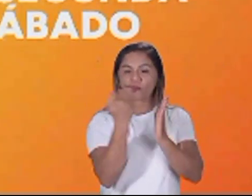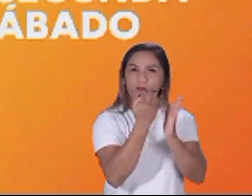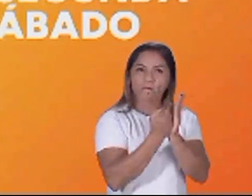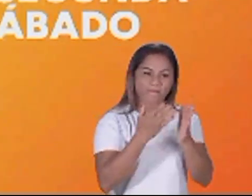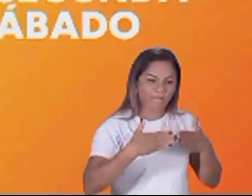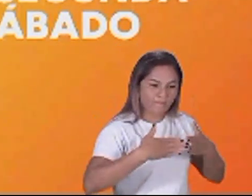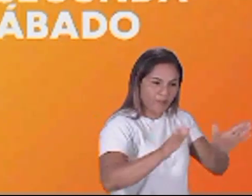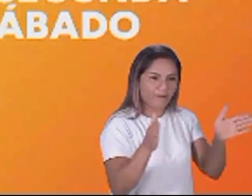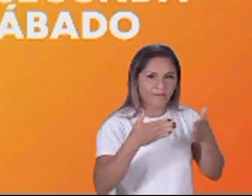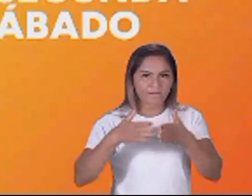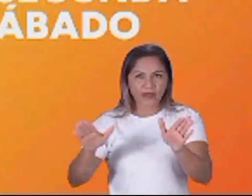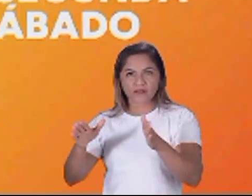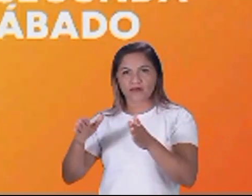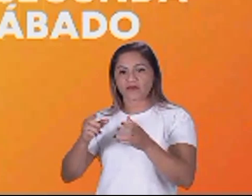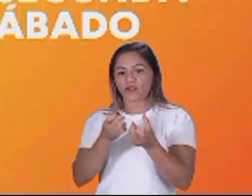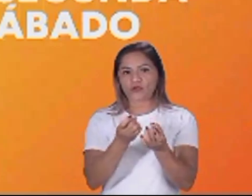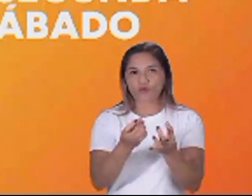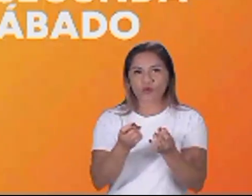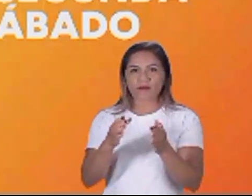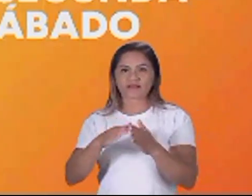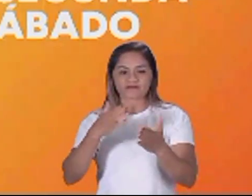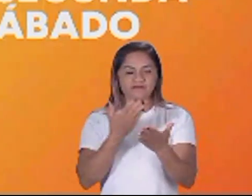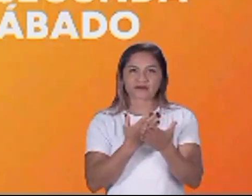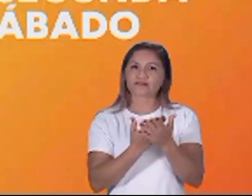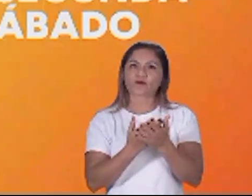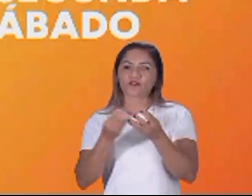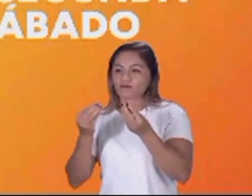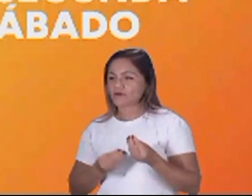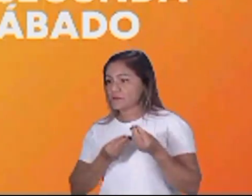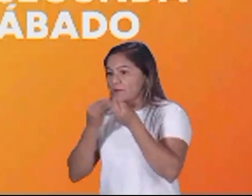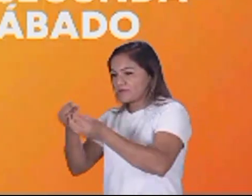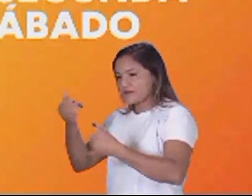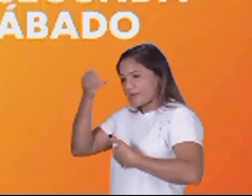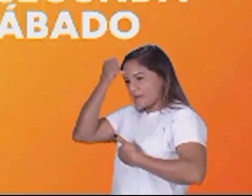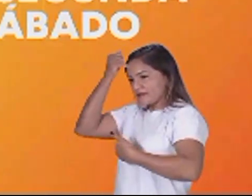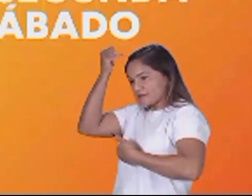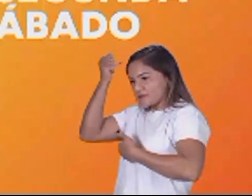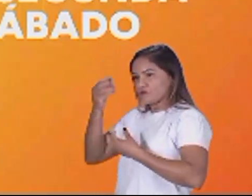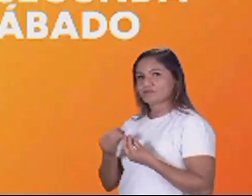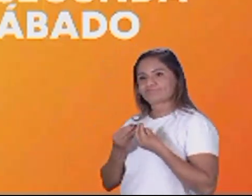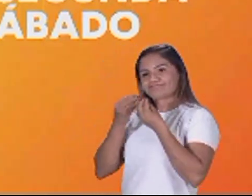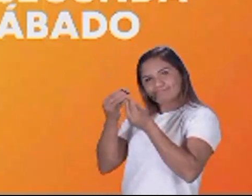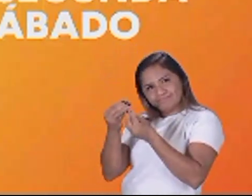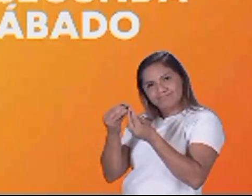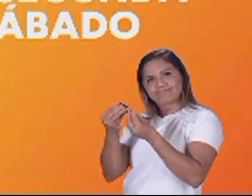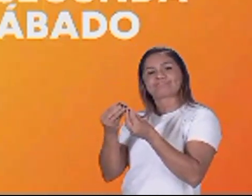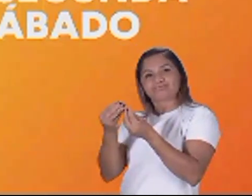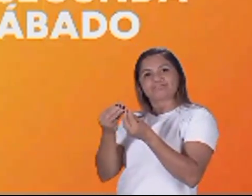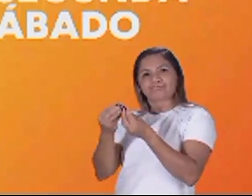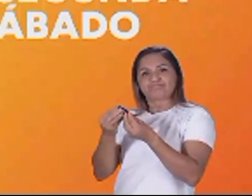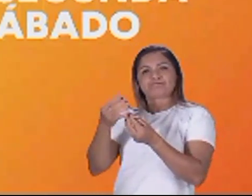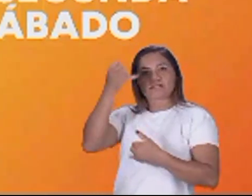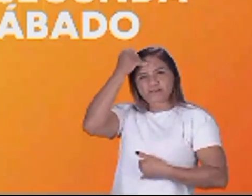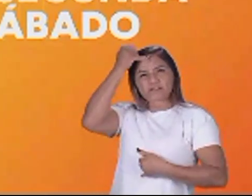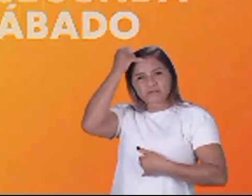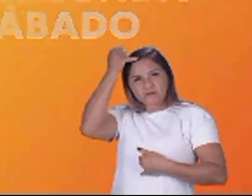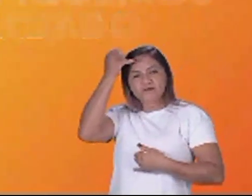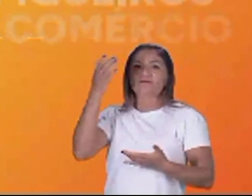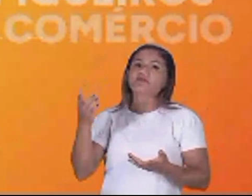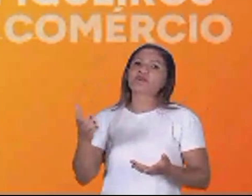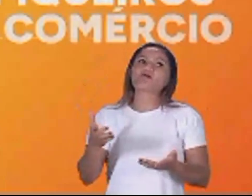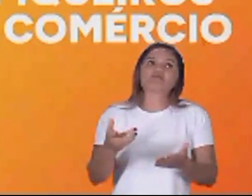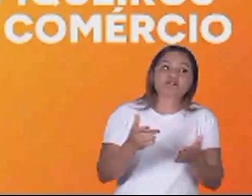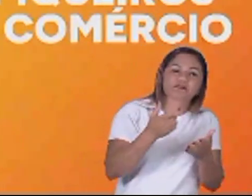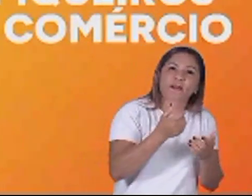de segunda a sábado atendendo a uma grande população de estudantes e trabalhadores vou também criar